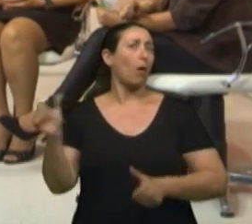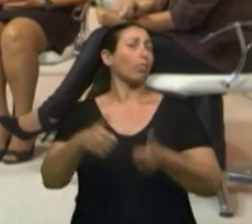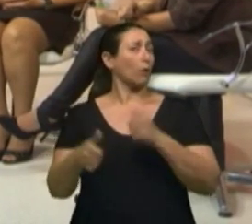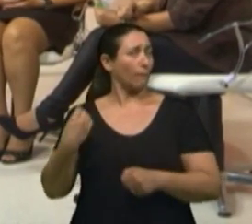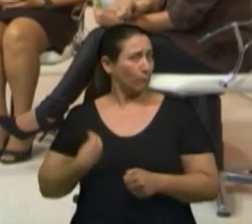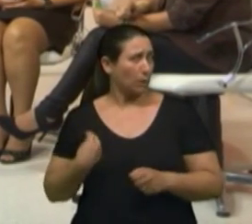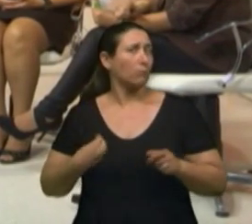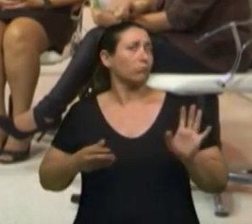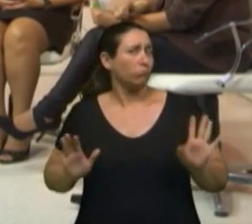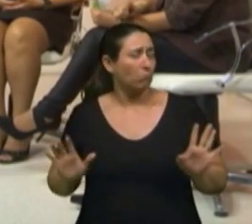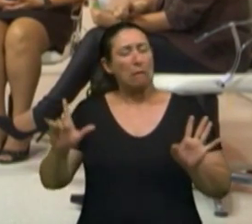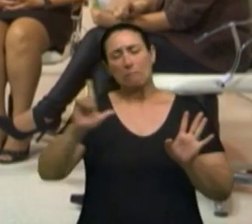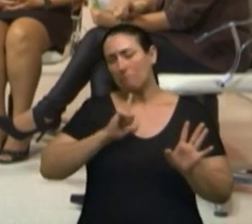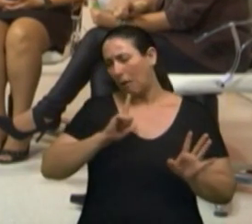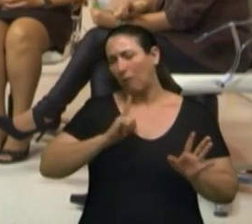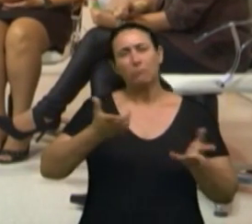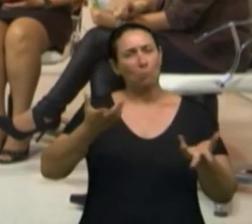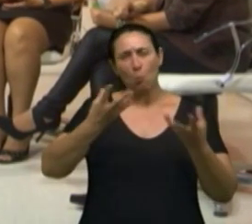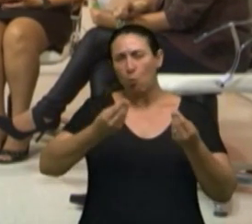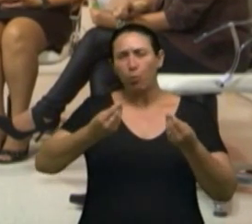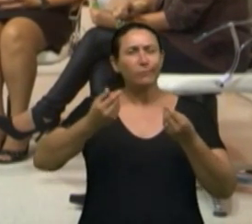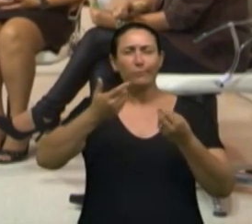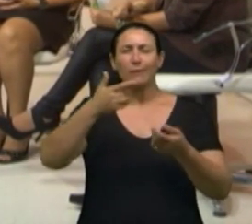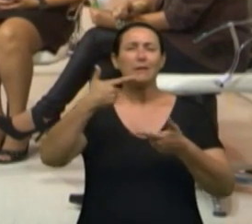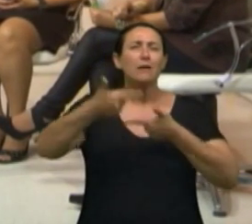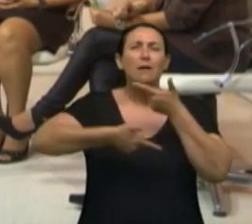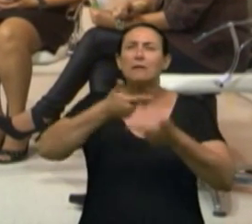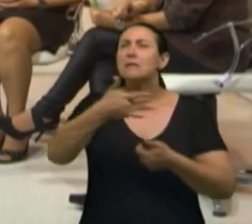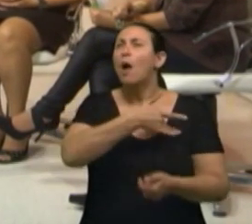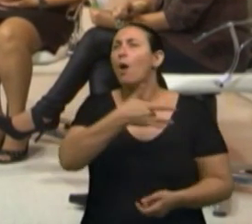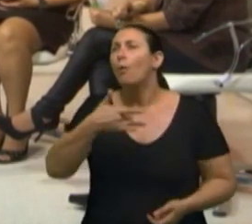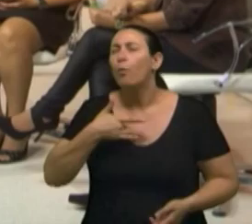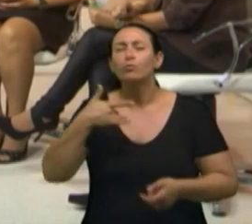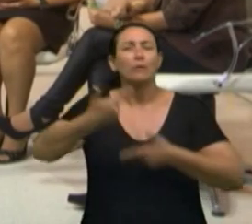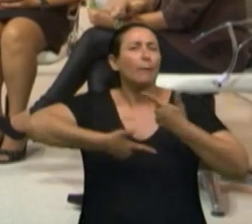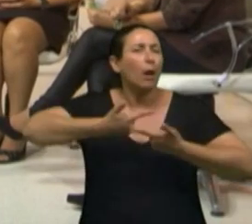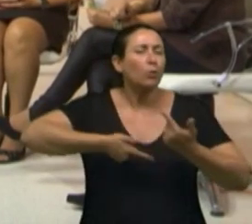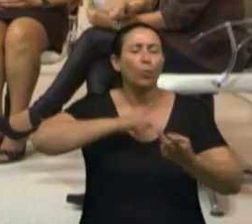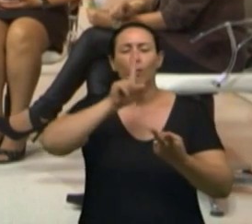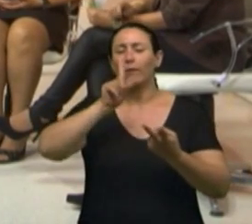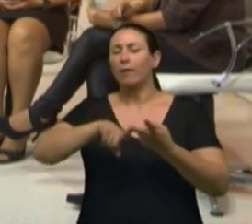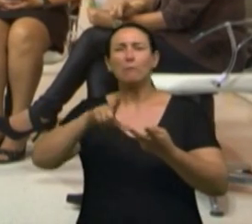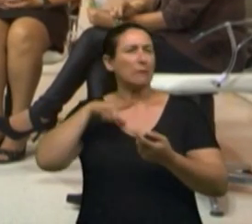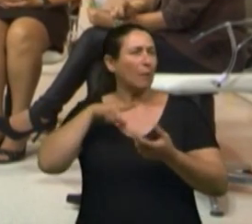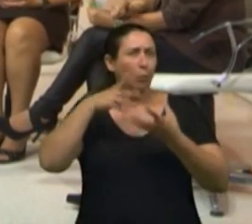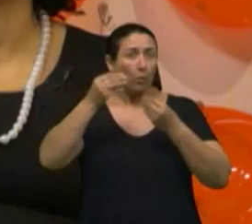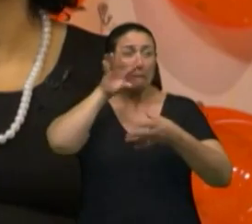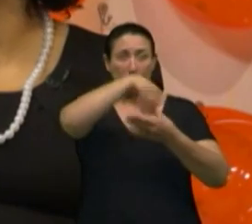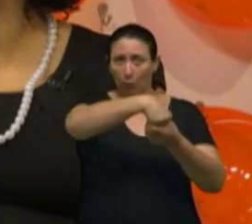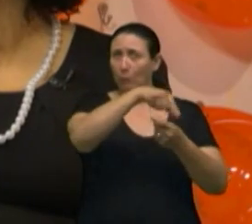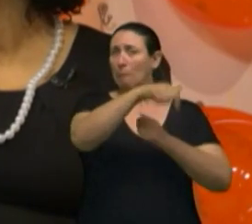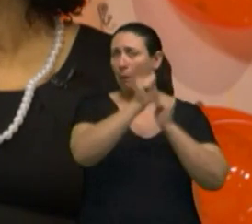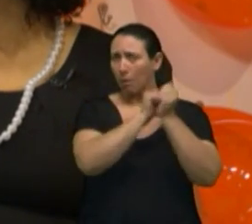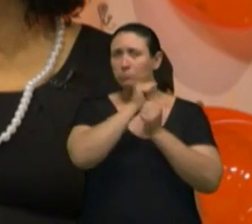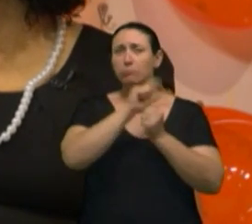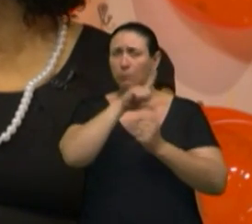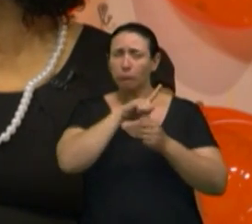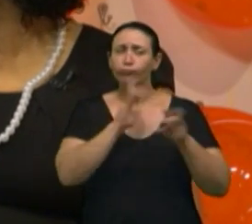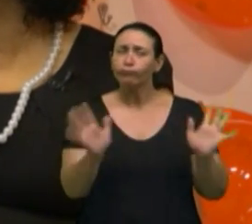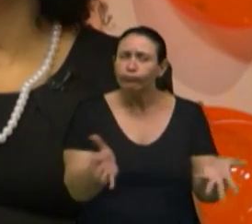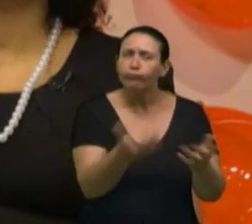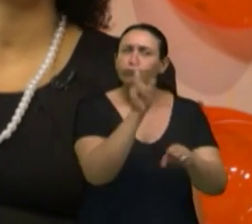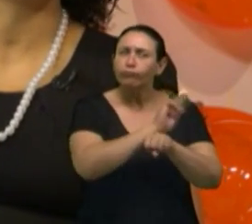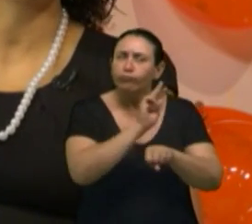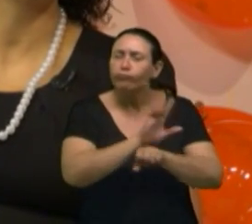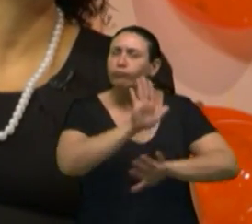maior, nós temos todos os programas de saúde do trabalhador, né? Que a gente trabalha com prevenção dentro da empresa, temos lá, além